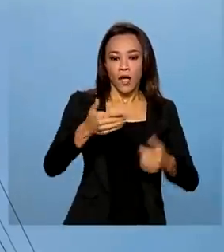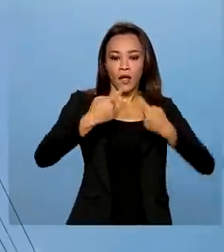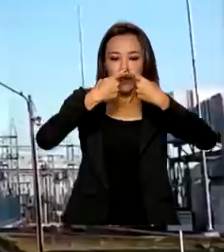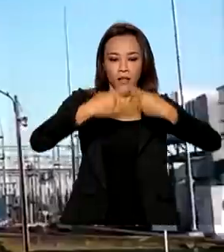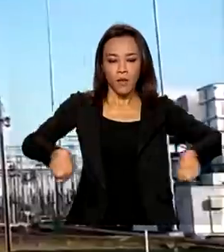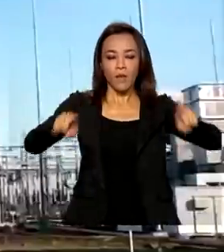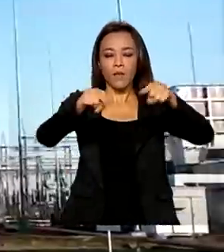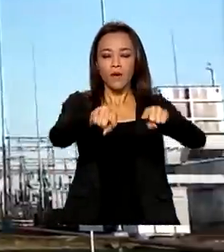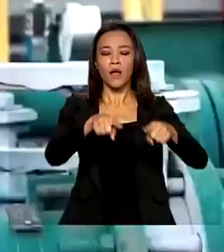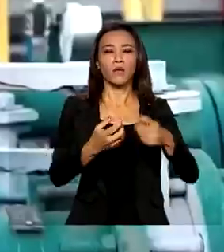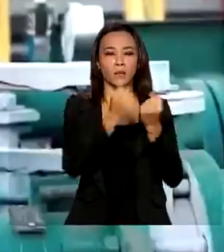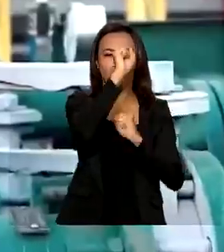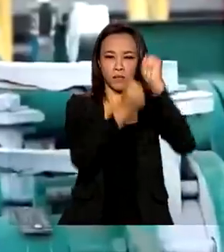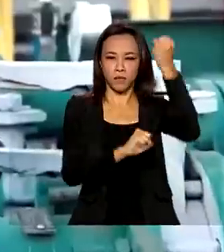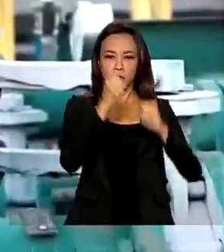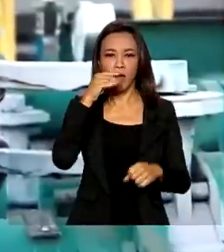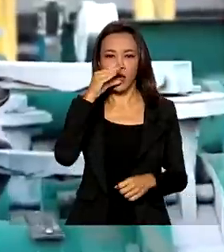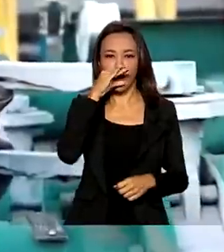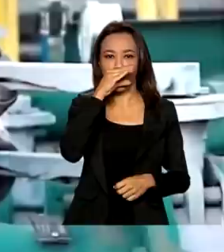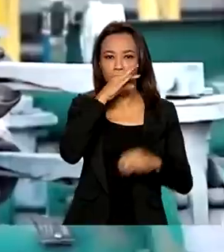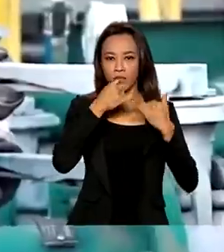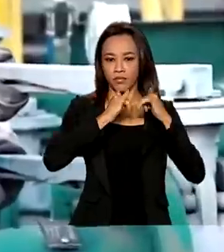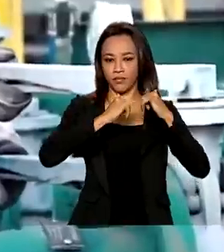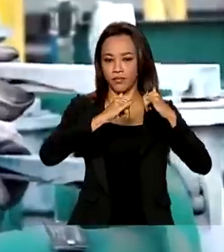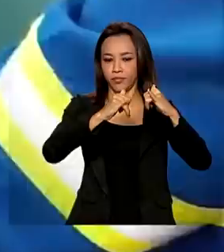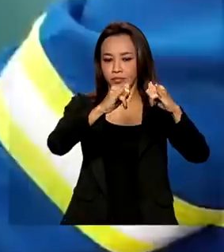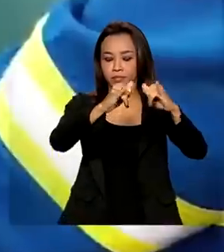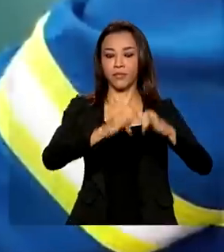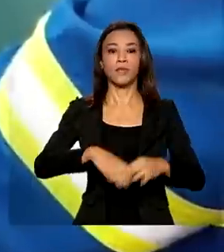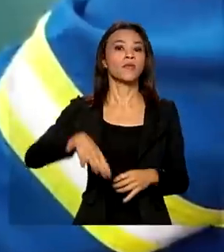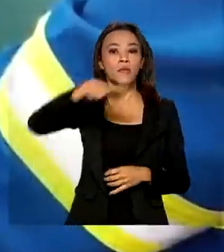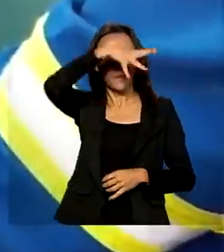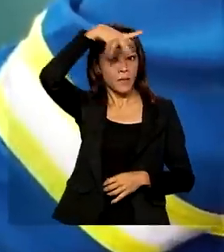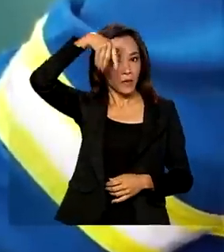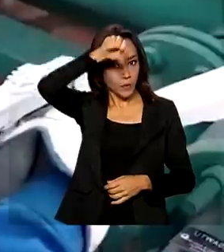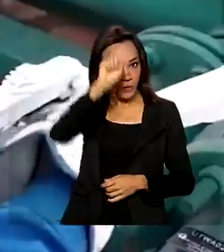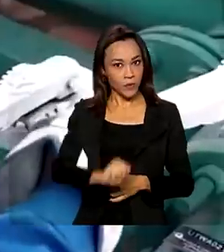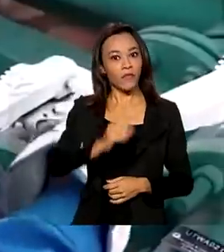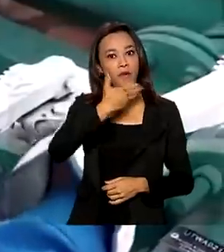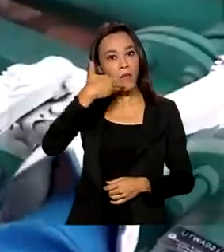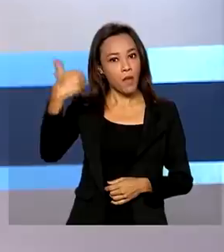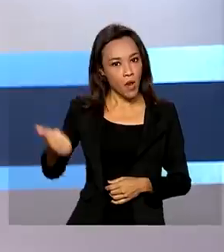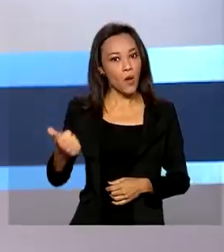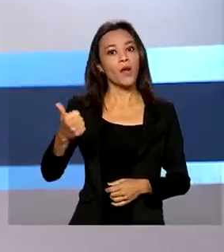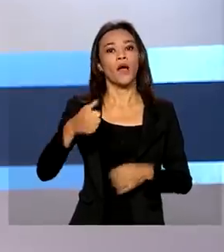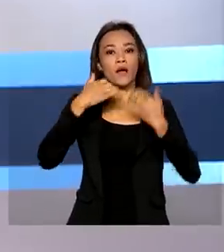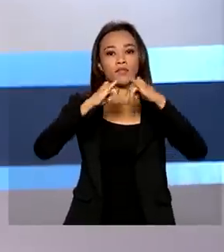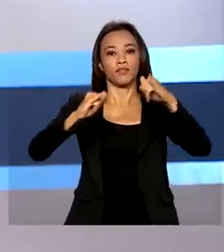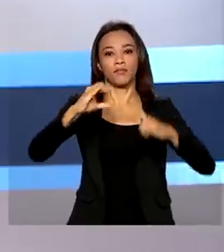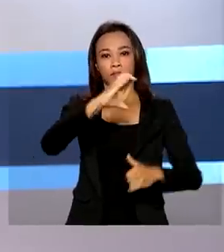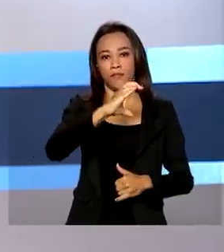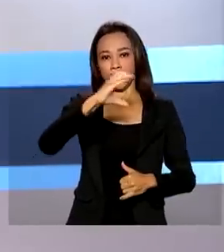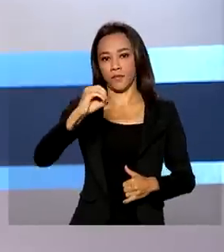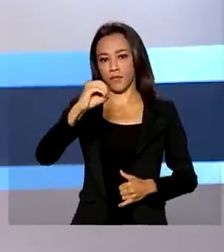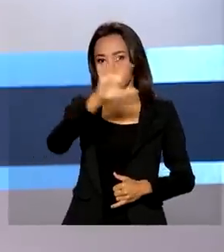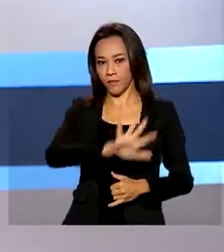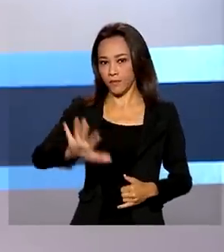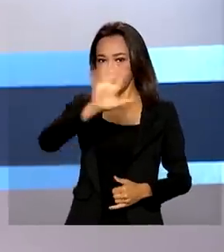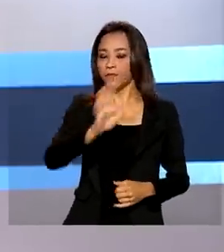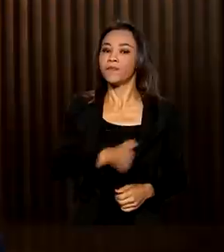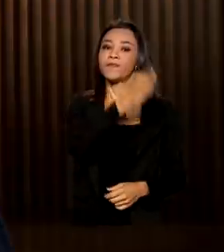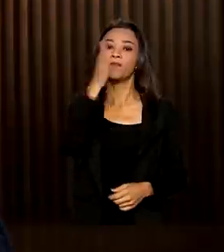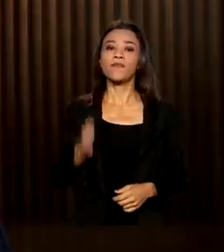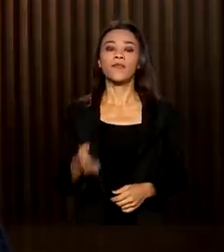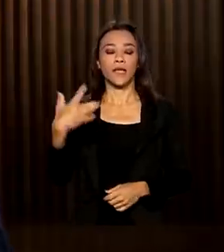termoelétricas de Mato Grosso do Sul, que vai melhorar o abastecimento de energia na região centro-oeste. Na saúde, o